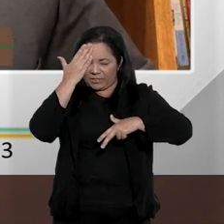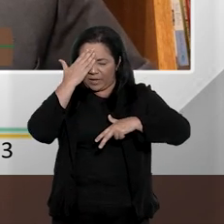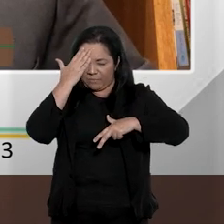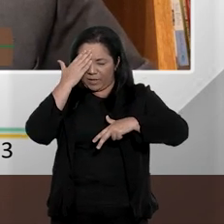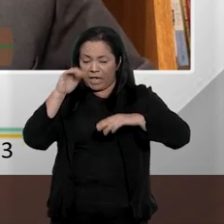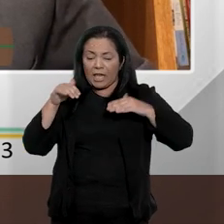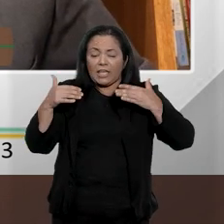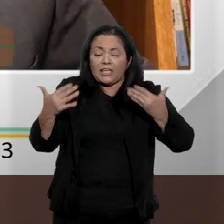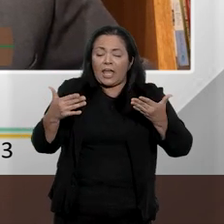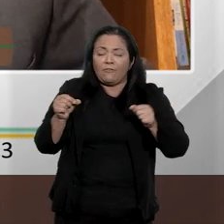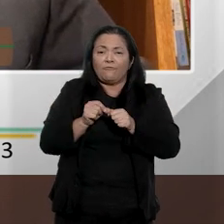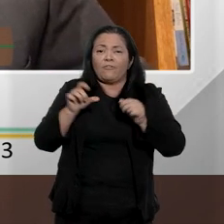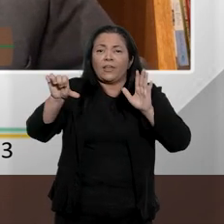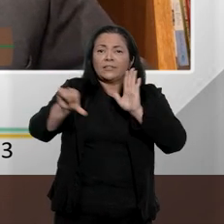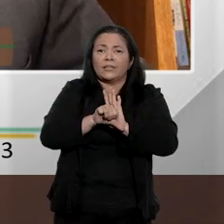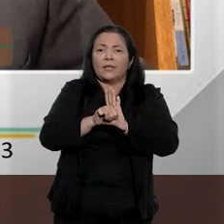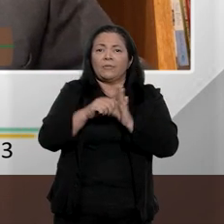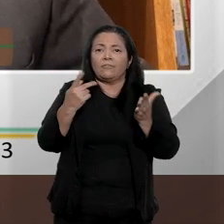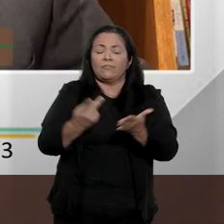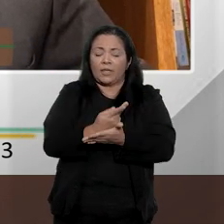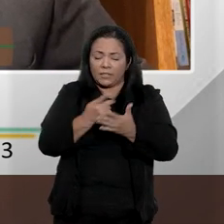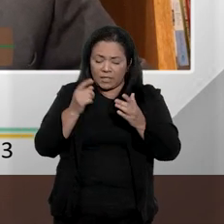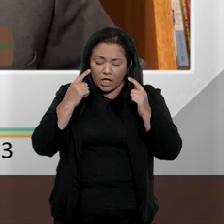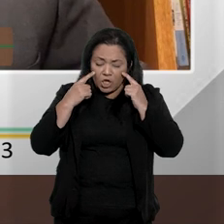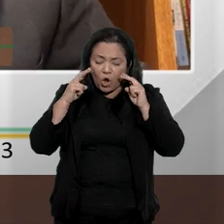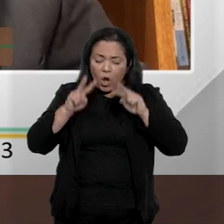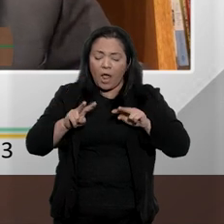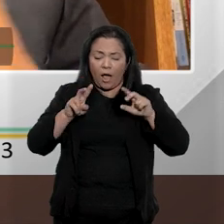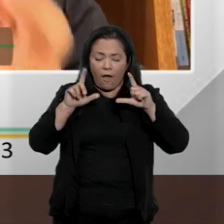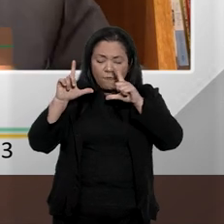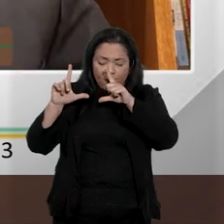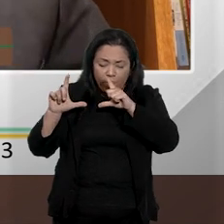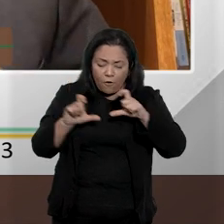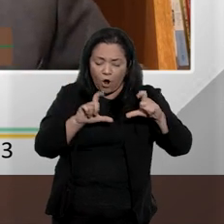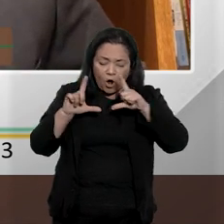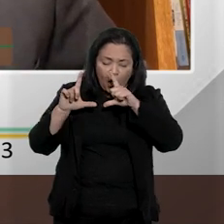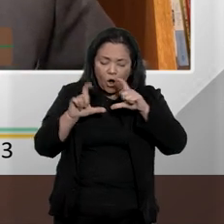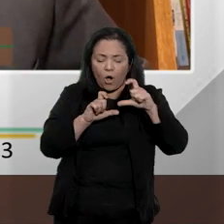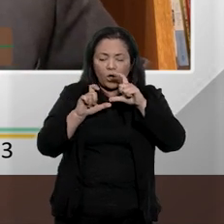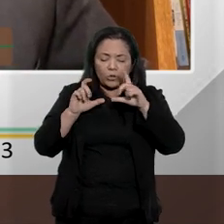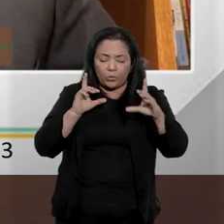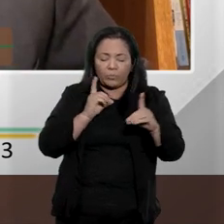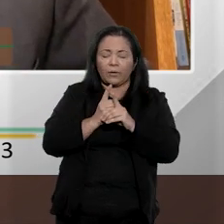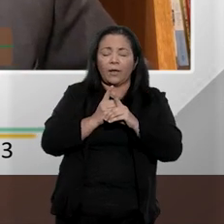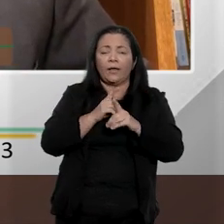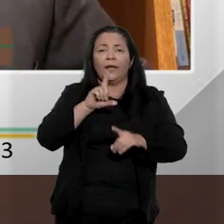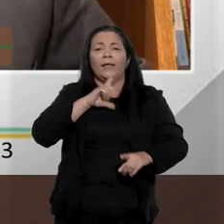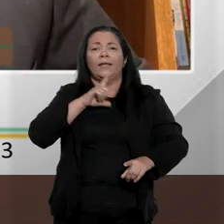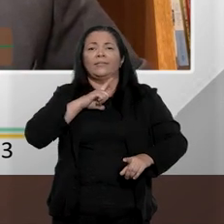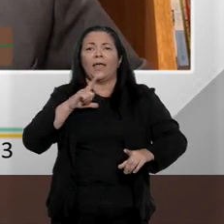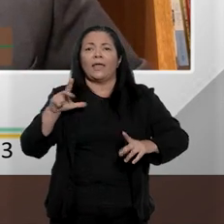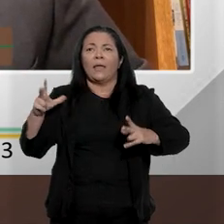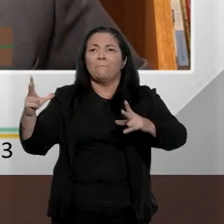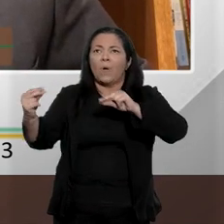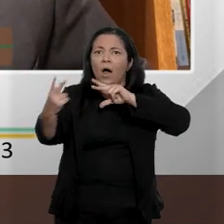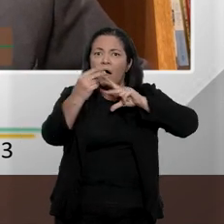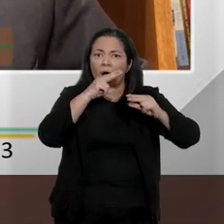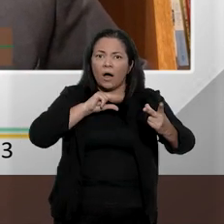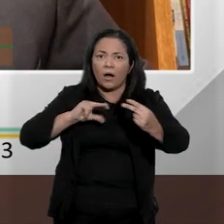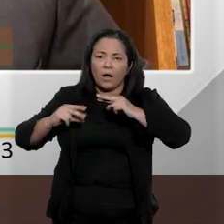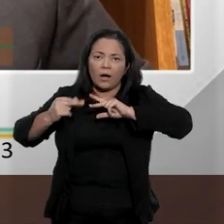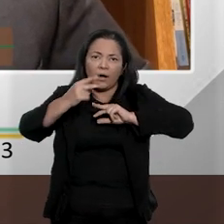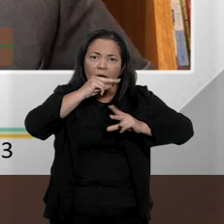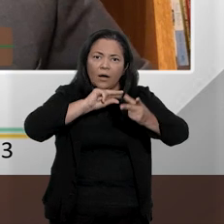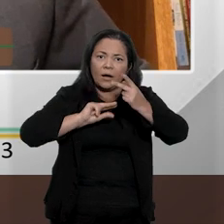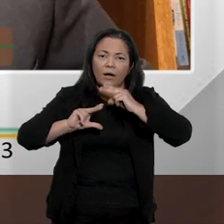Superior Tribunal de Justiça e ainda assim está cerceado de uma série de polêmicas em seu derredor. Quando, em